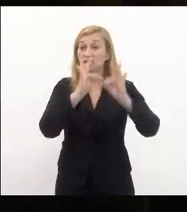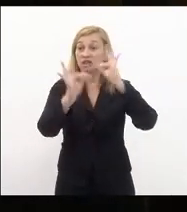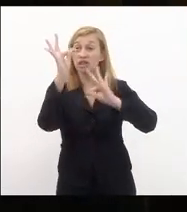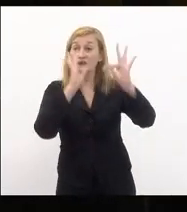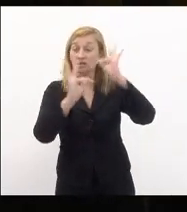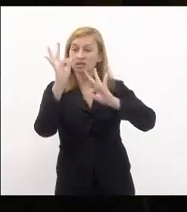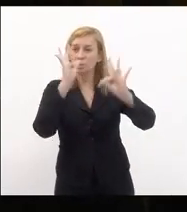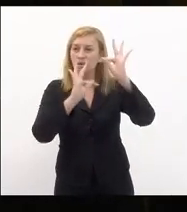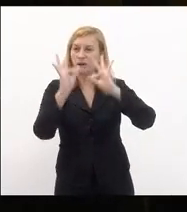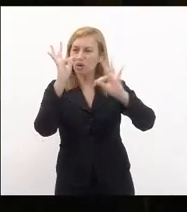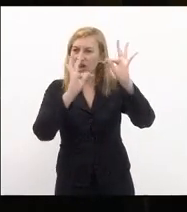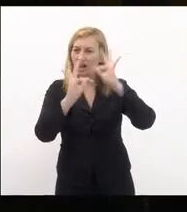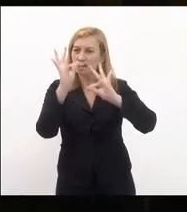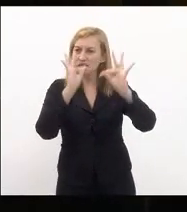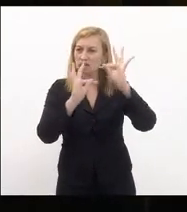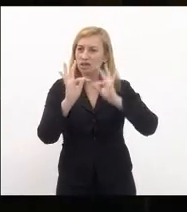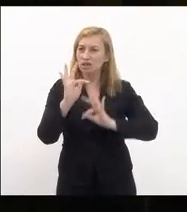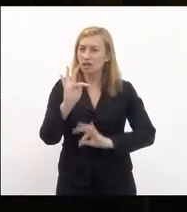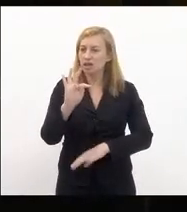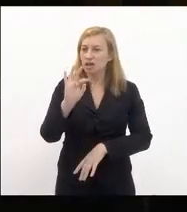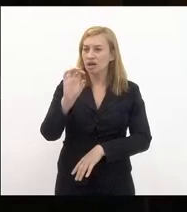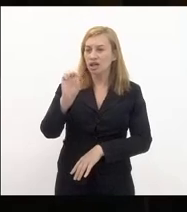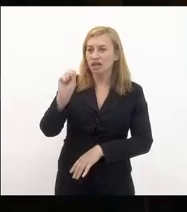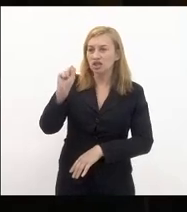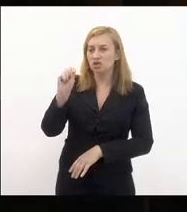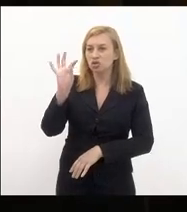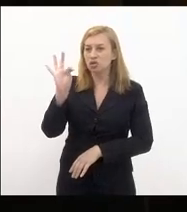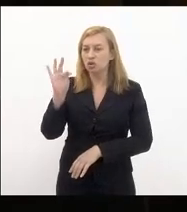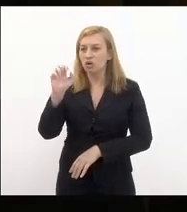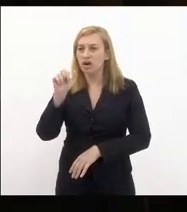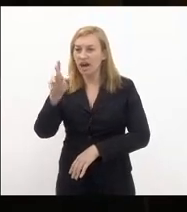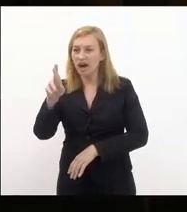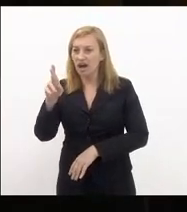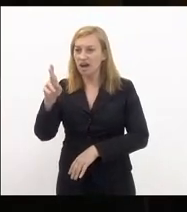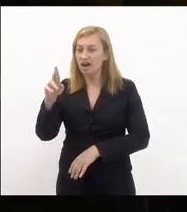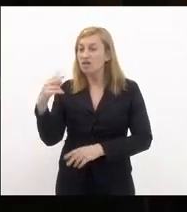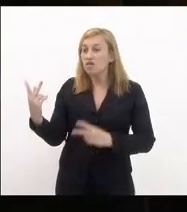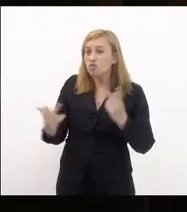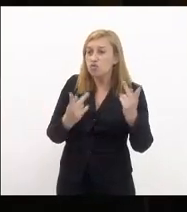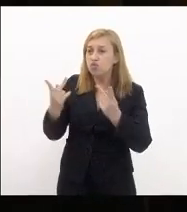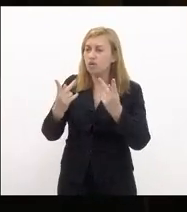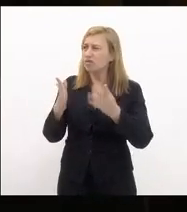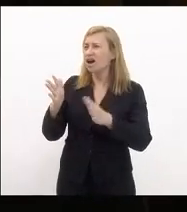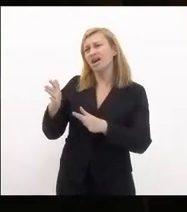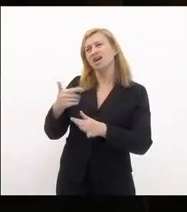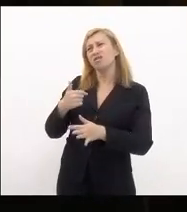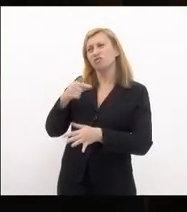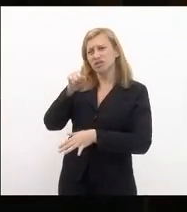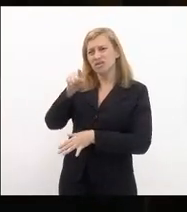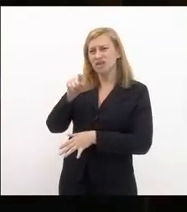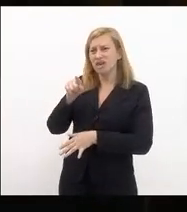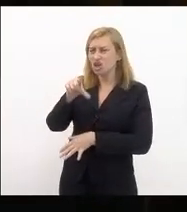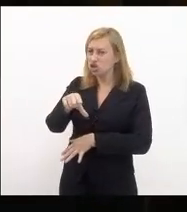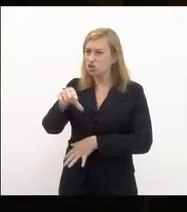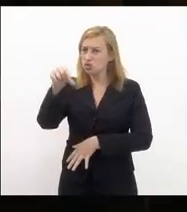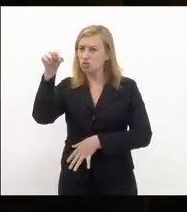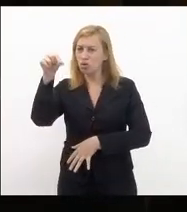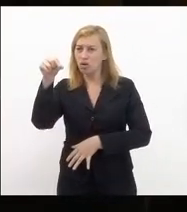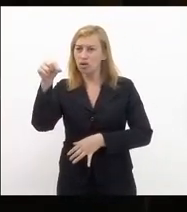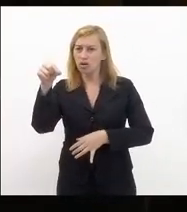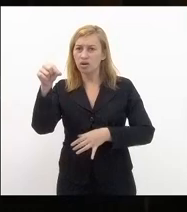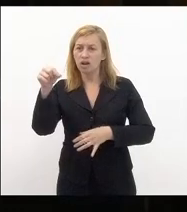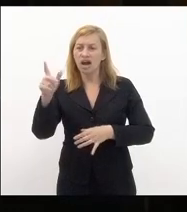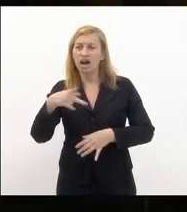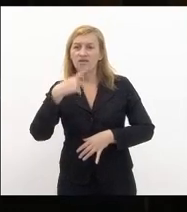estocar vento ora fica aqui mais uma vez o meu questionamento você que me ouve prefere um discurso do presidente